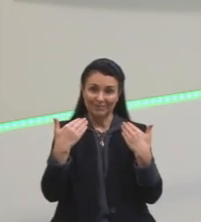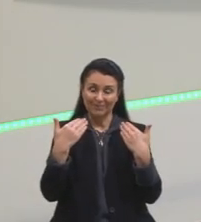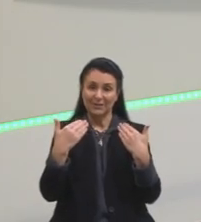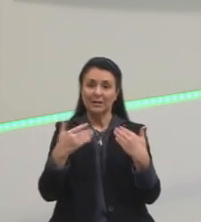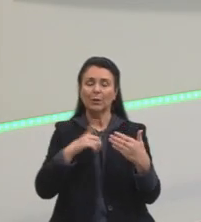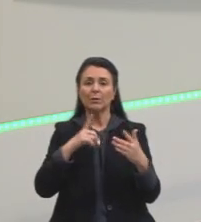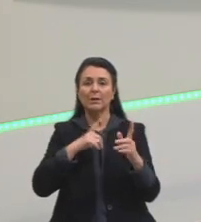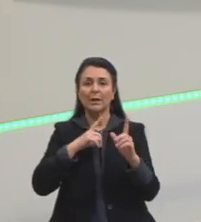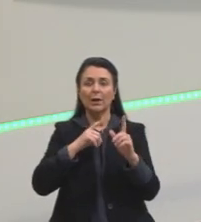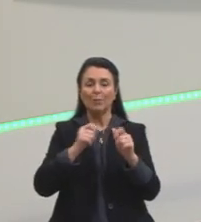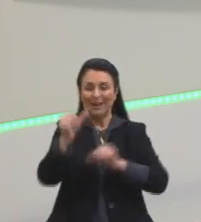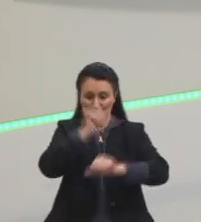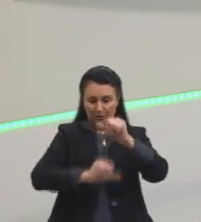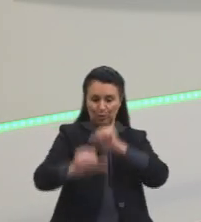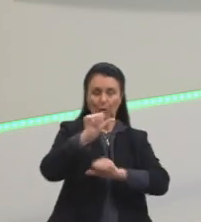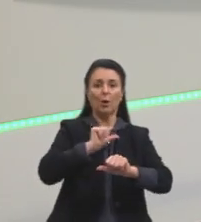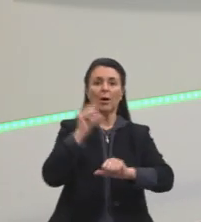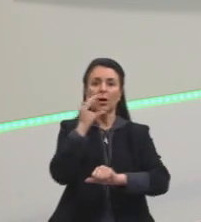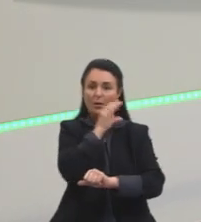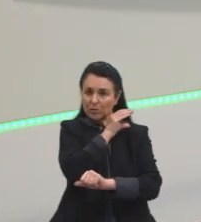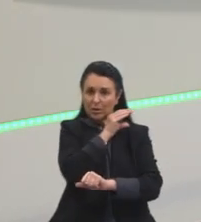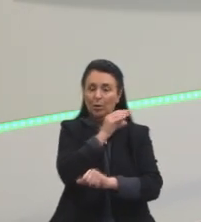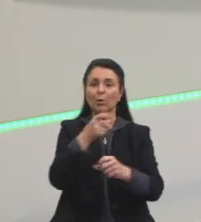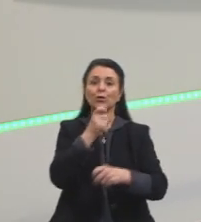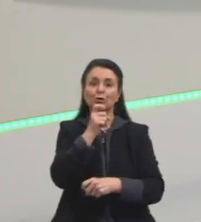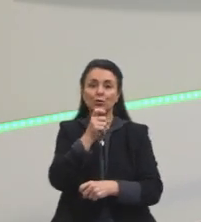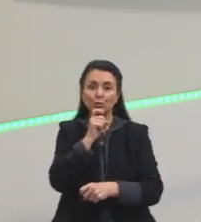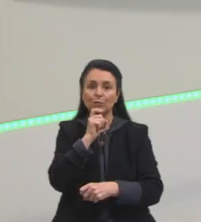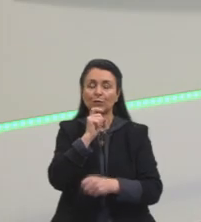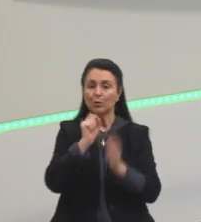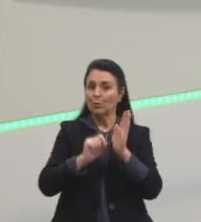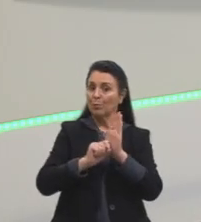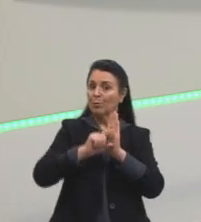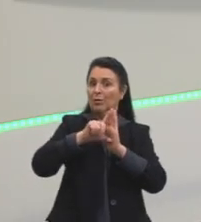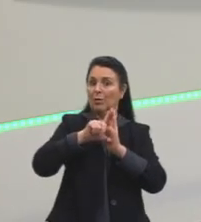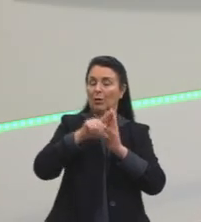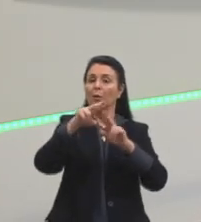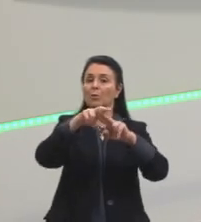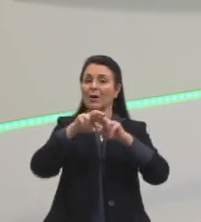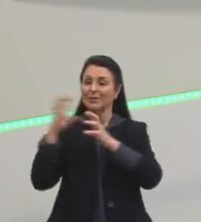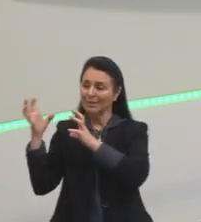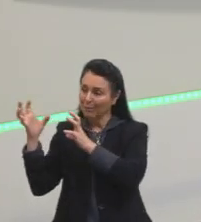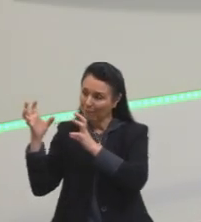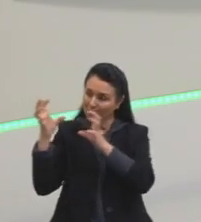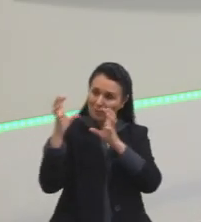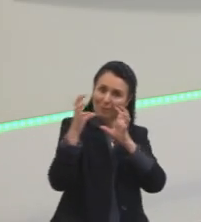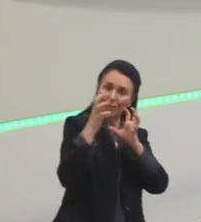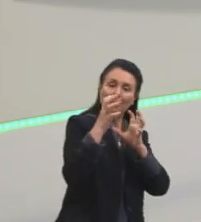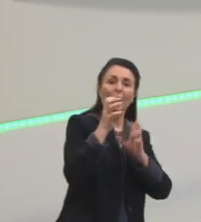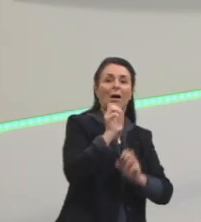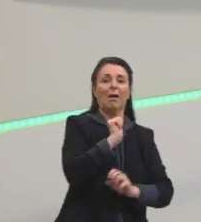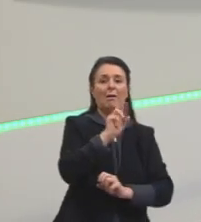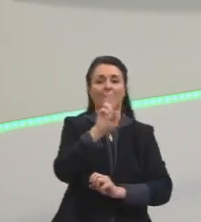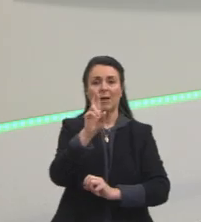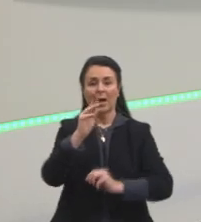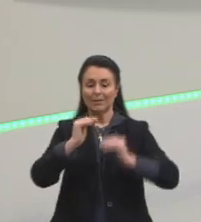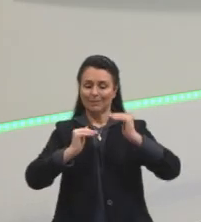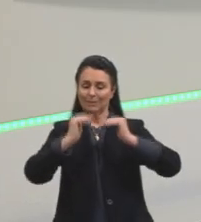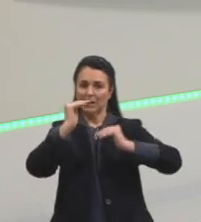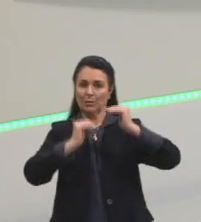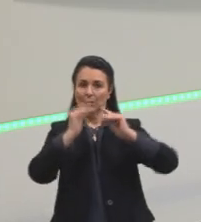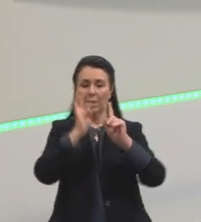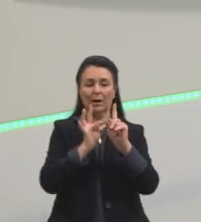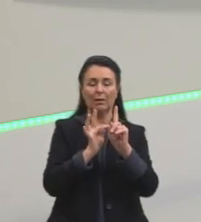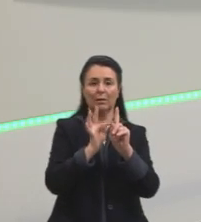Então, tu tem uma amplitude térmica muito maior, certo, gurizada? Justamente por essas massas de ar aí, que ficam regulando aí a nossa